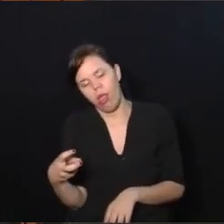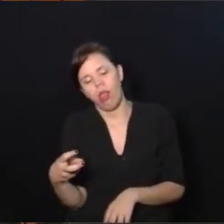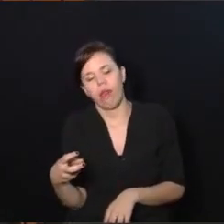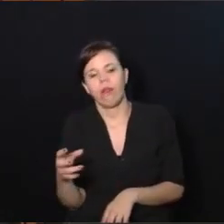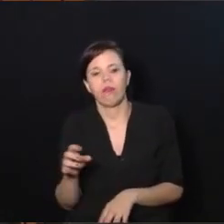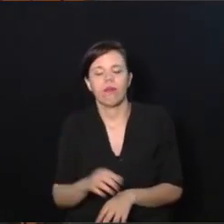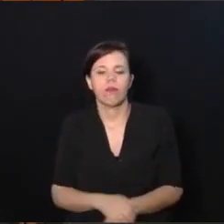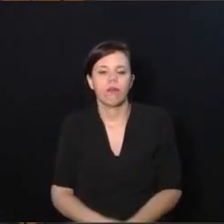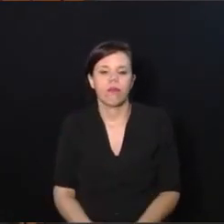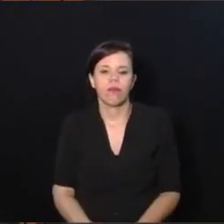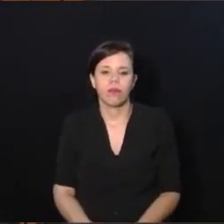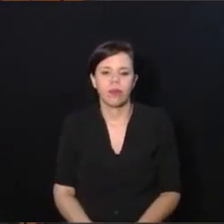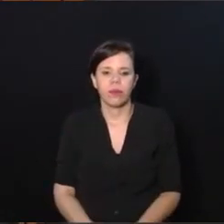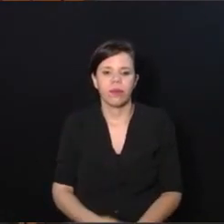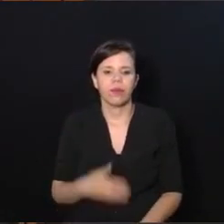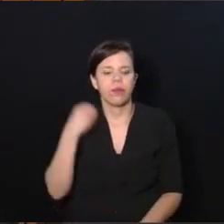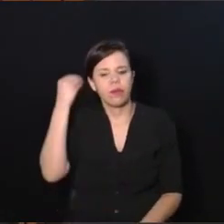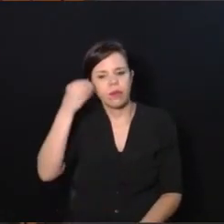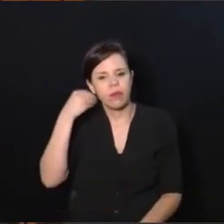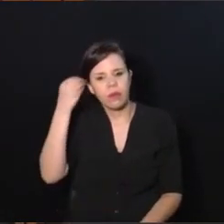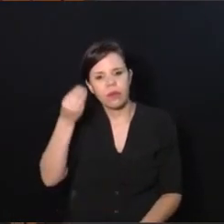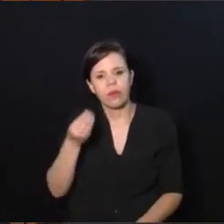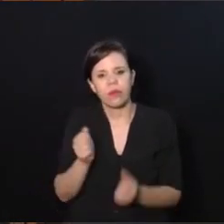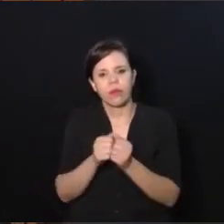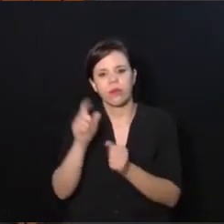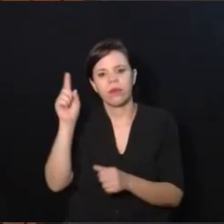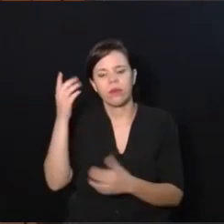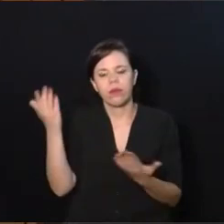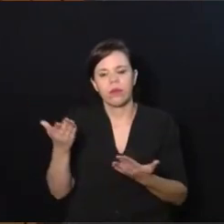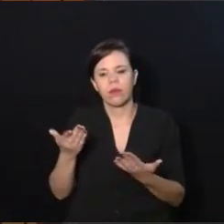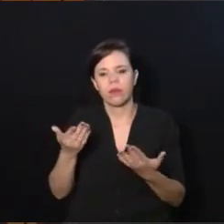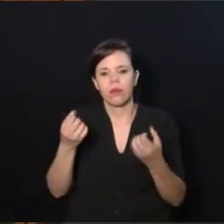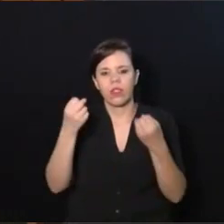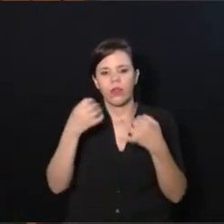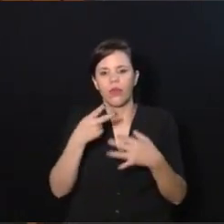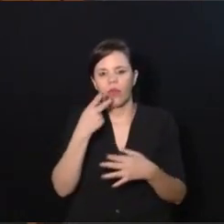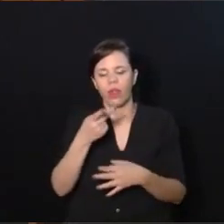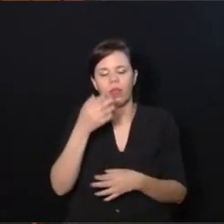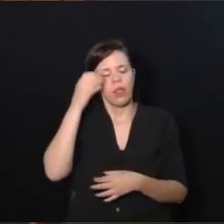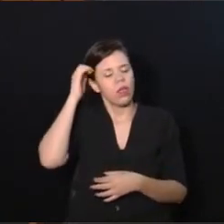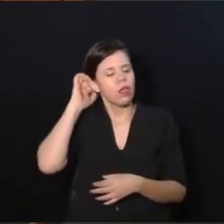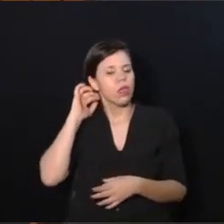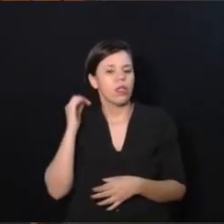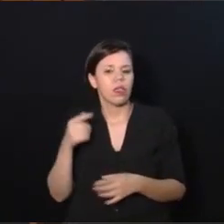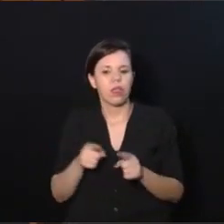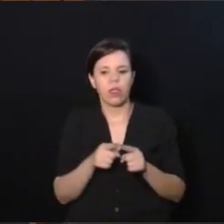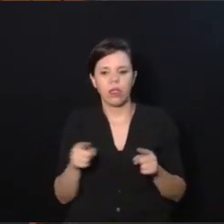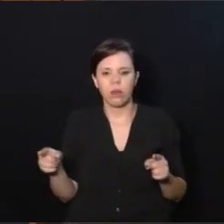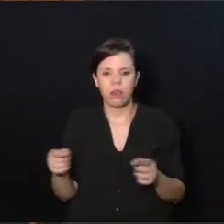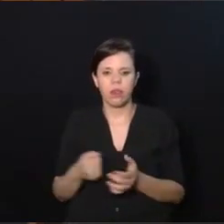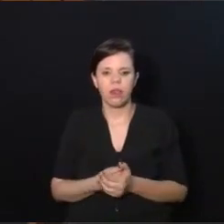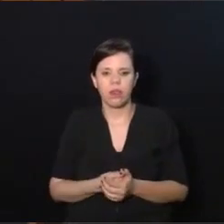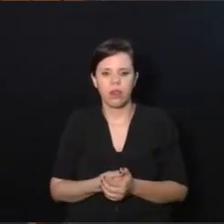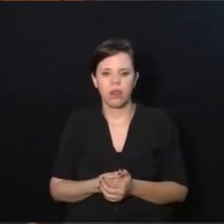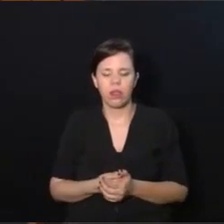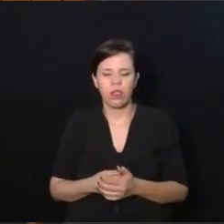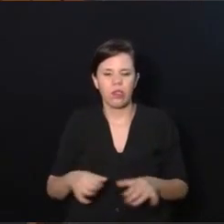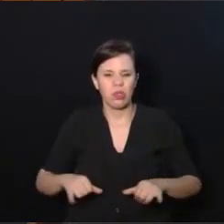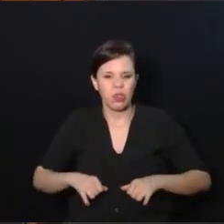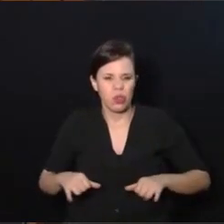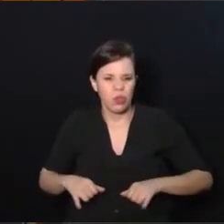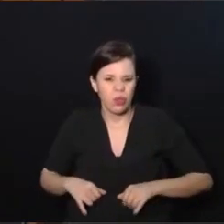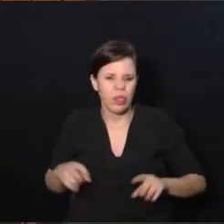ah, minha experiência com Deus, é aqui que eu vou falar isso agora. E aí nesse período que eu sofri esse acidente,